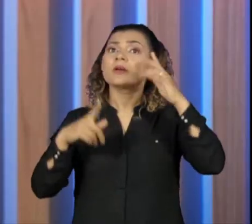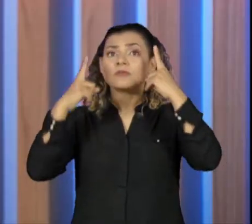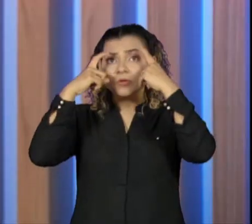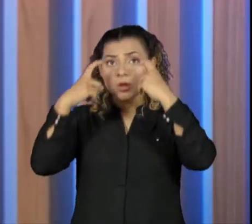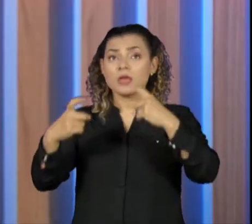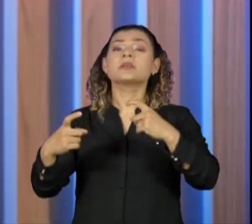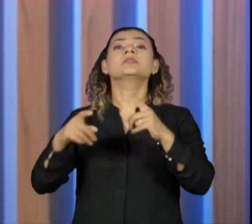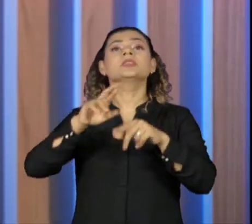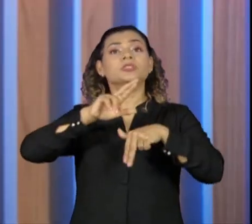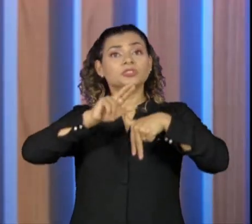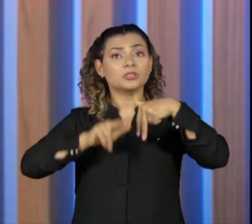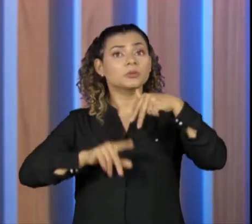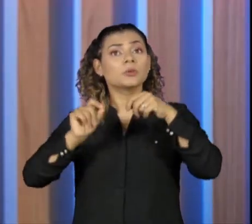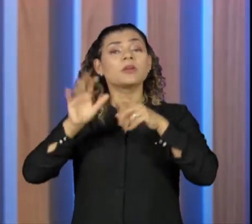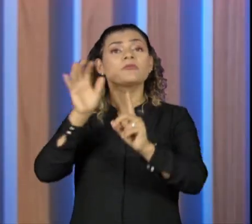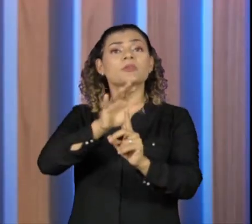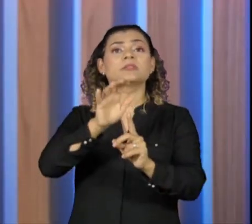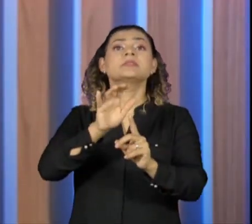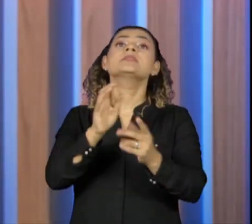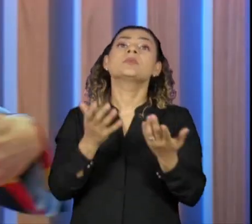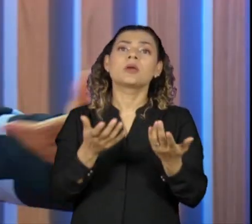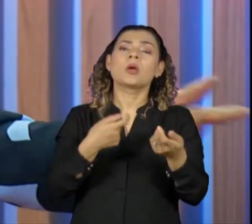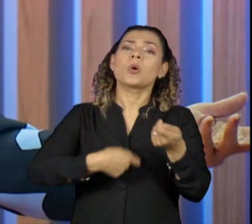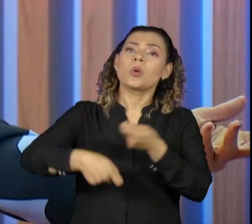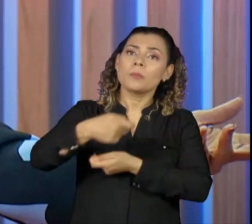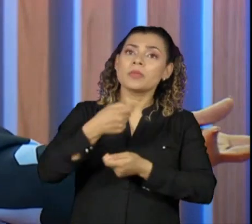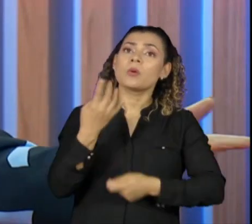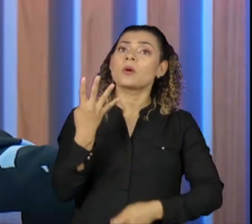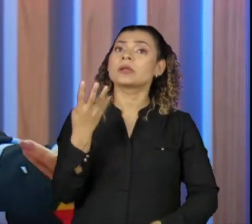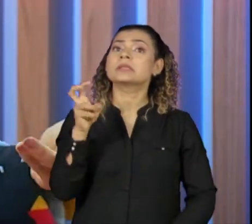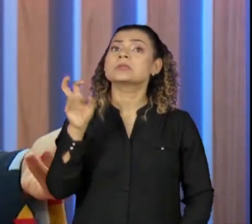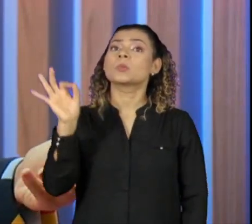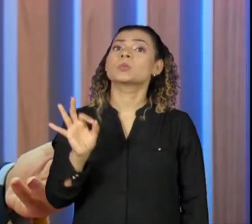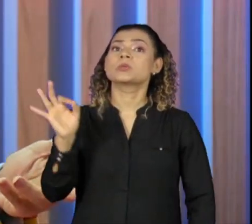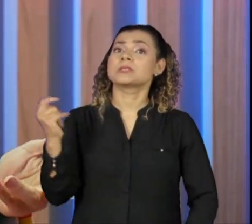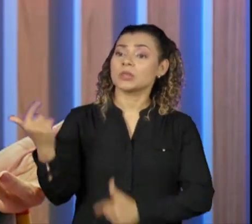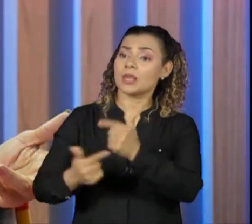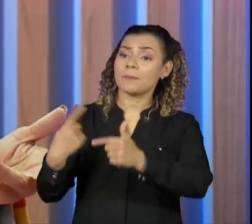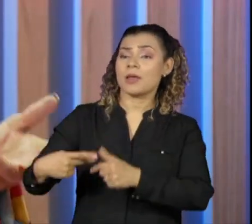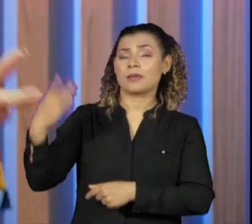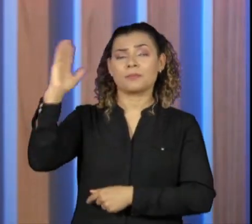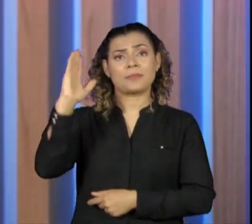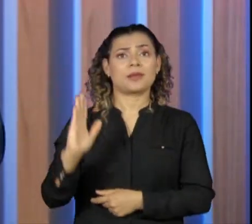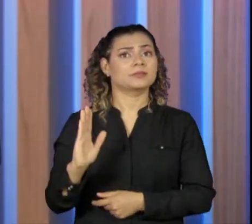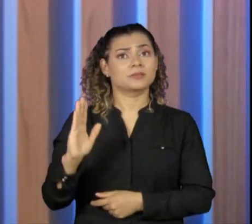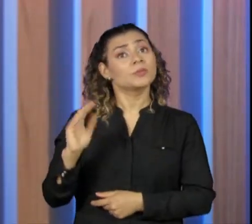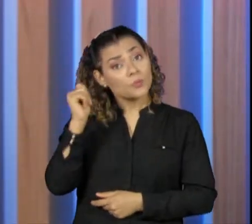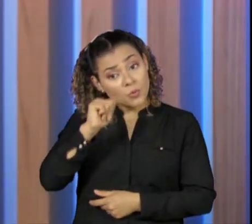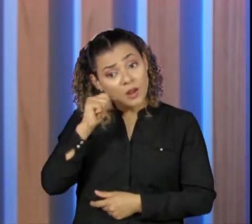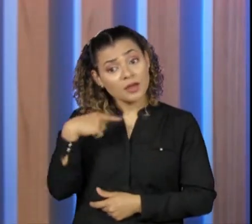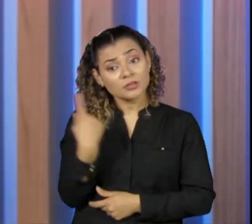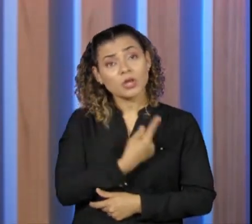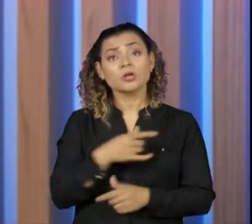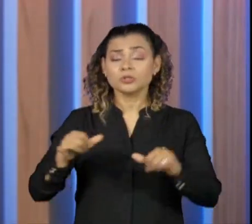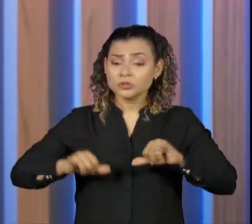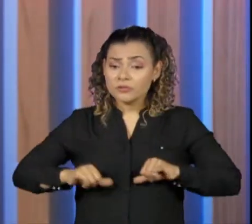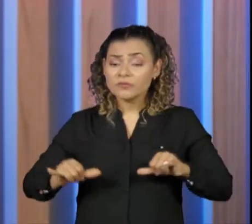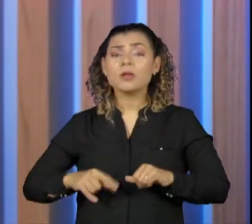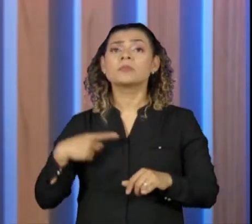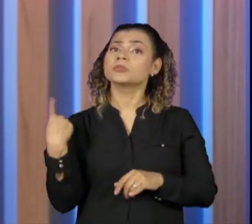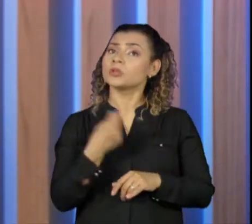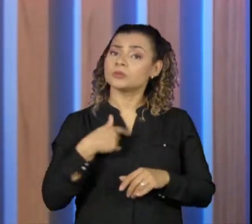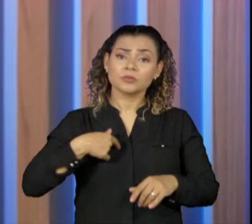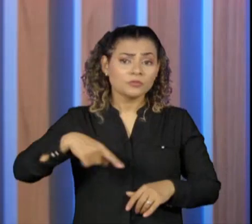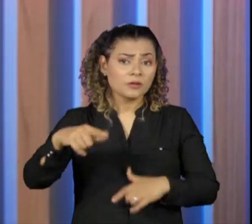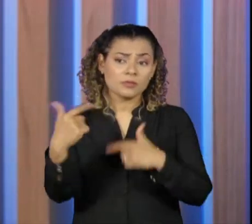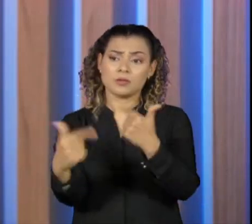impacta a economia. A gente fala de mulheres, nós somos 45% da força de trabalho no Brasil. Quando nós sofremos, quando nós não vamos ao